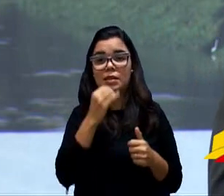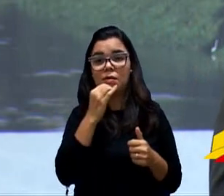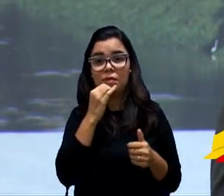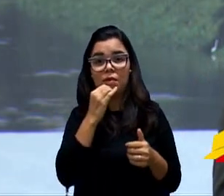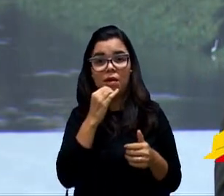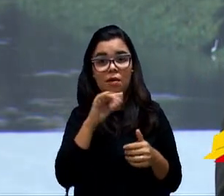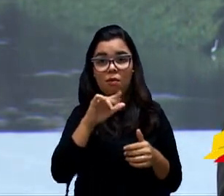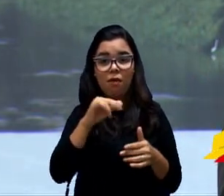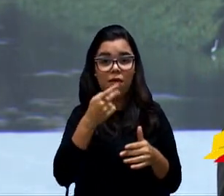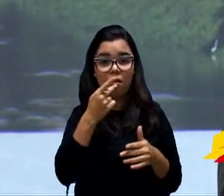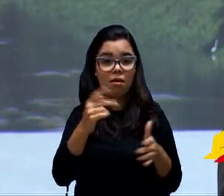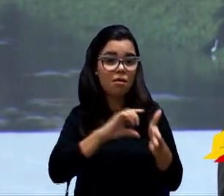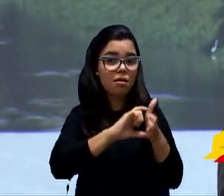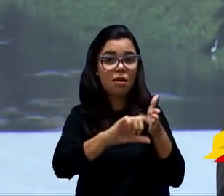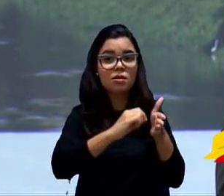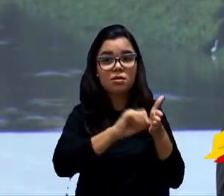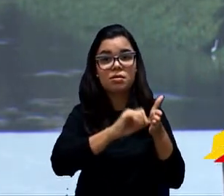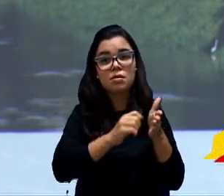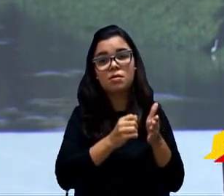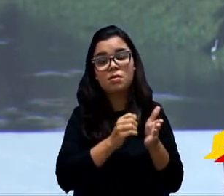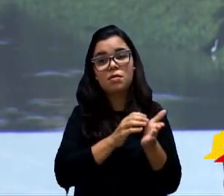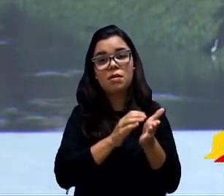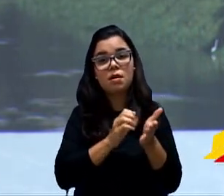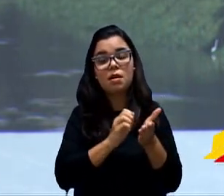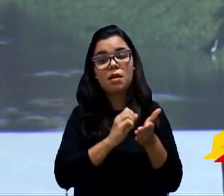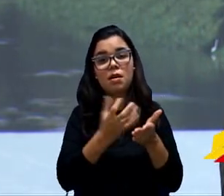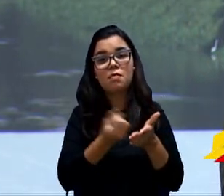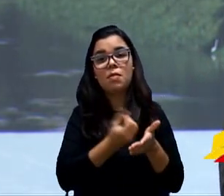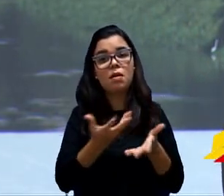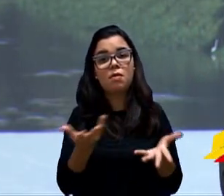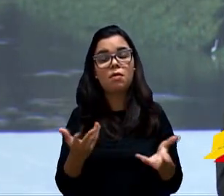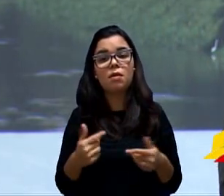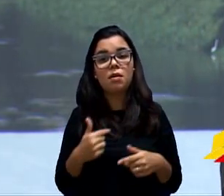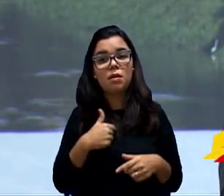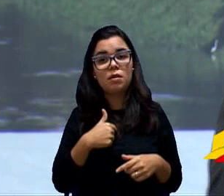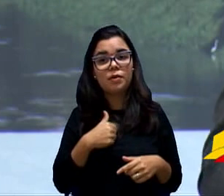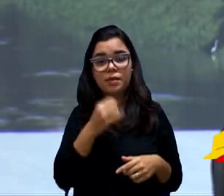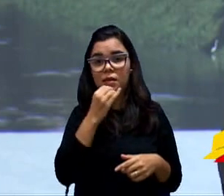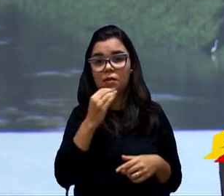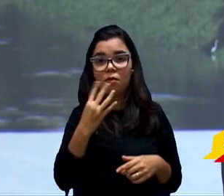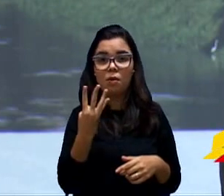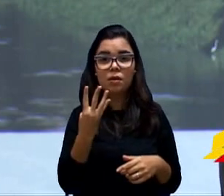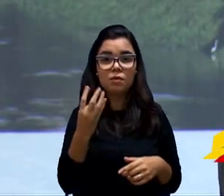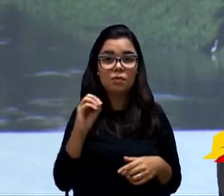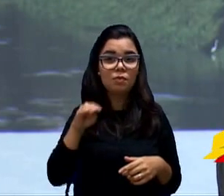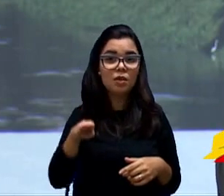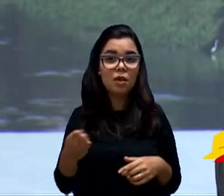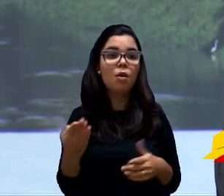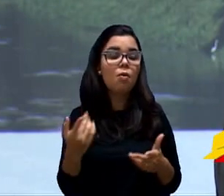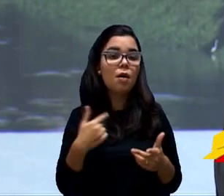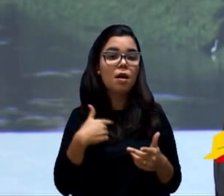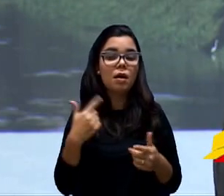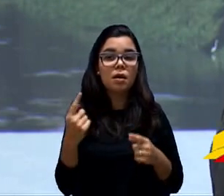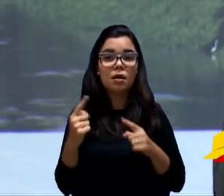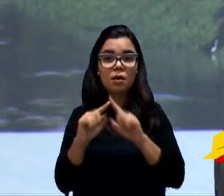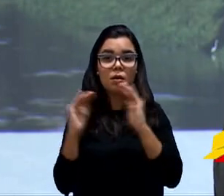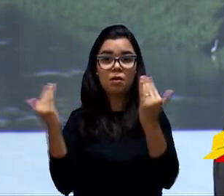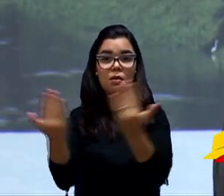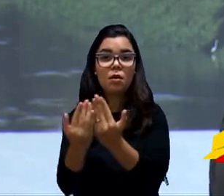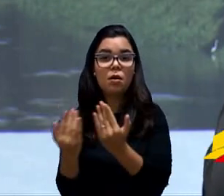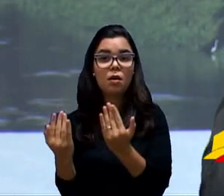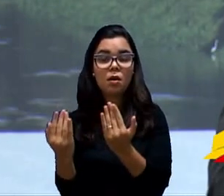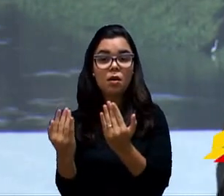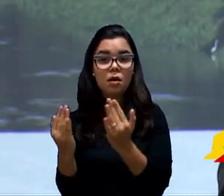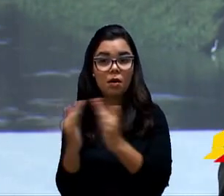orçamentário que foi levantado pela Ares aqui, ele é de quase 500, meio milhão para dois condomínios. Para dois